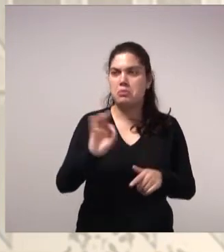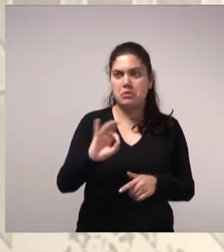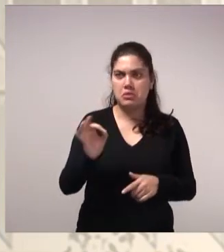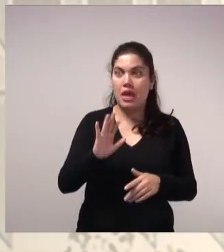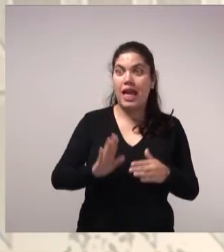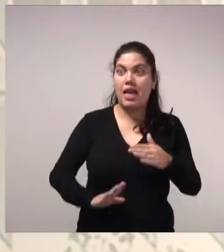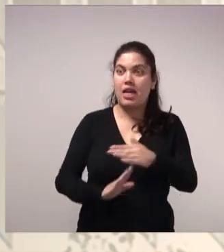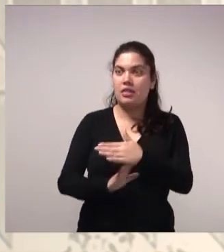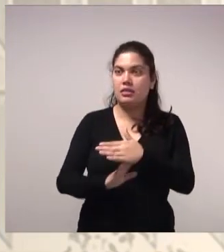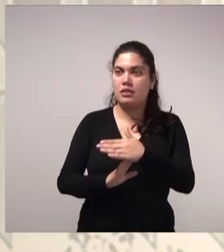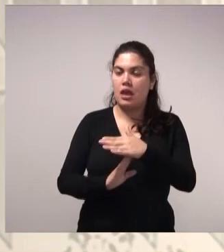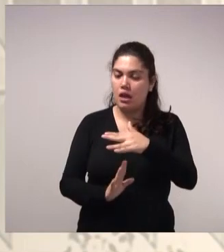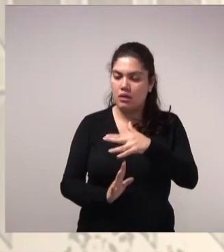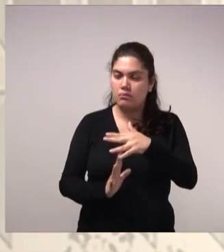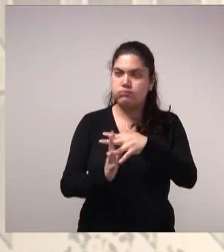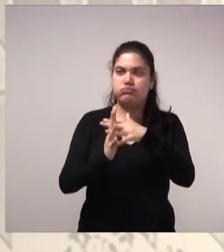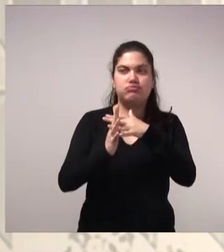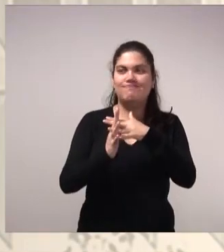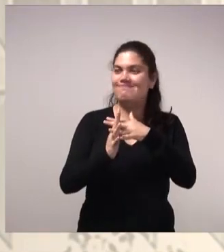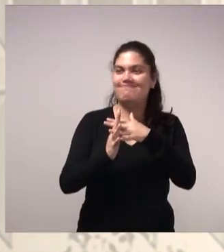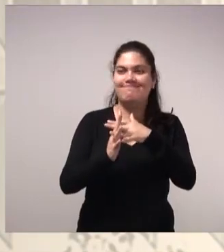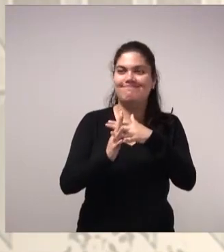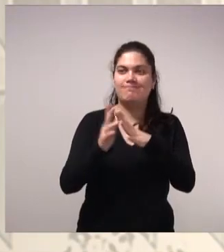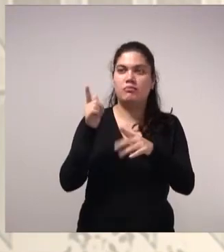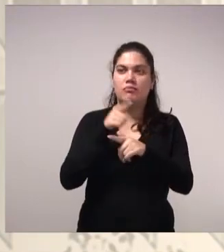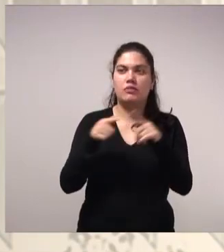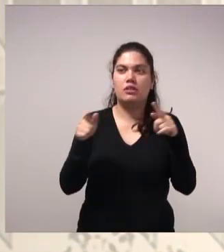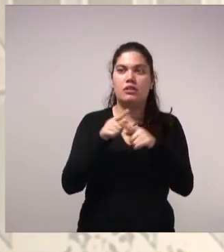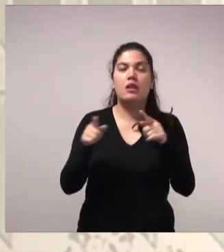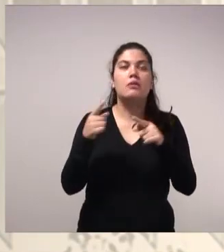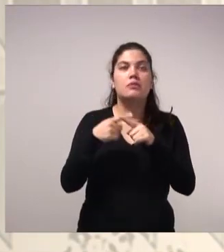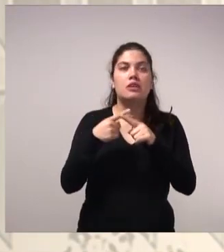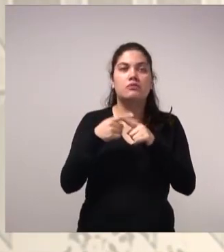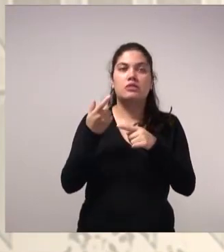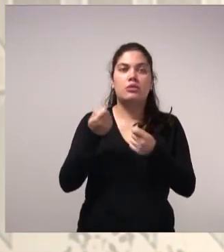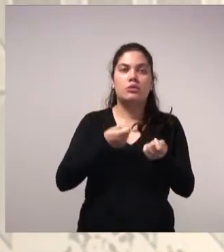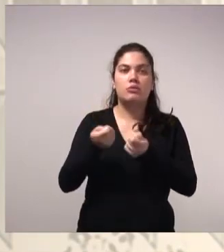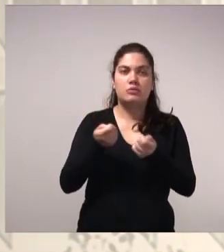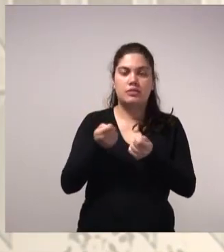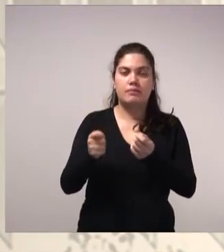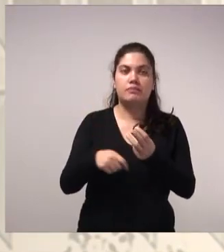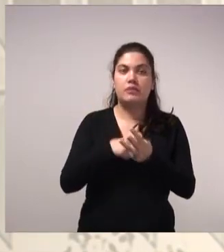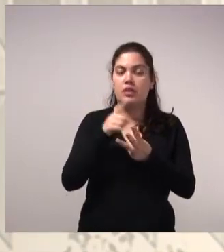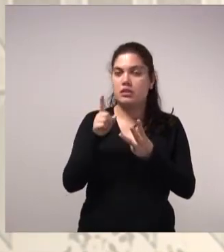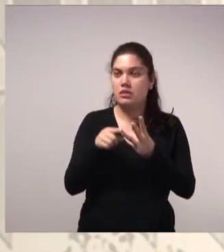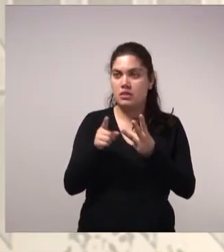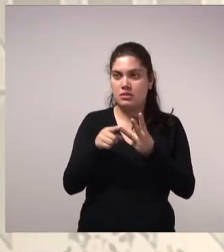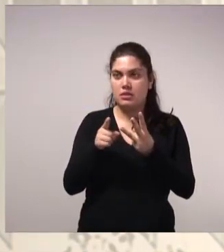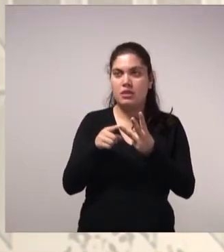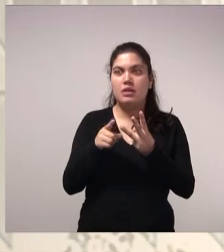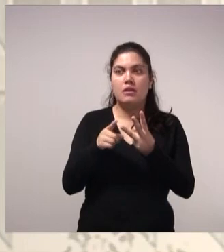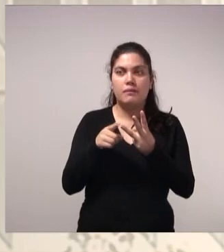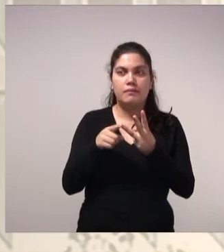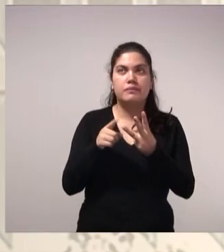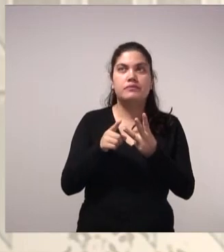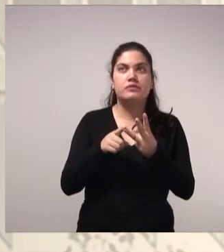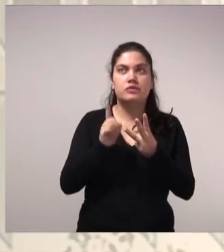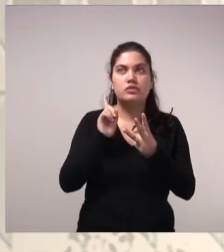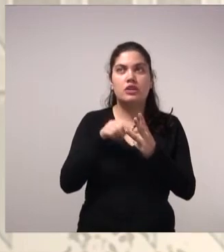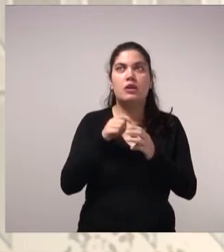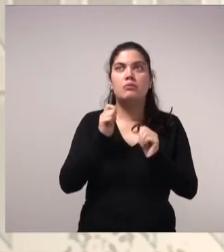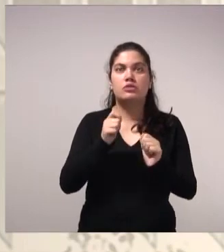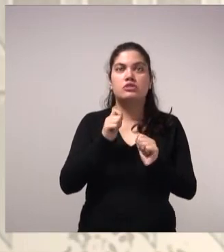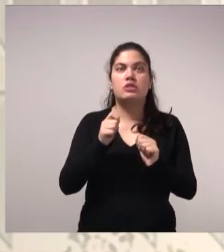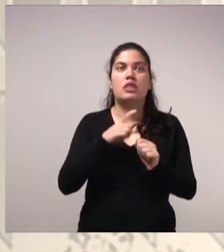Acima disso, é inviável, porque você não vai ter uma economia maior. E para a terceira demanda, já um reservatório podendo chegar a